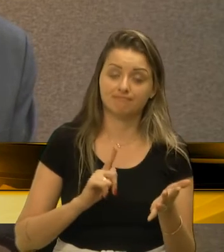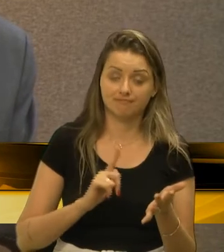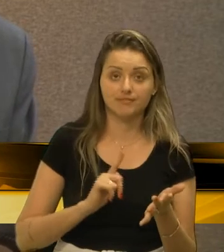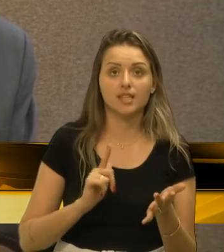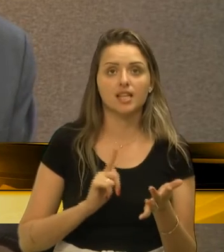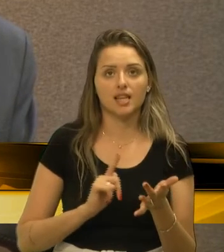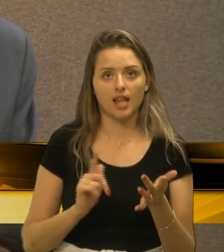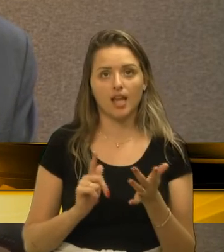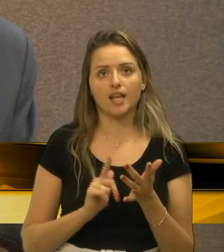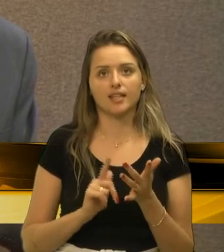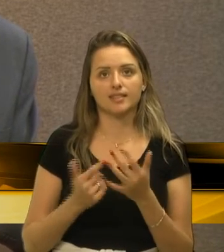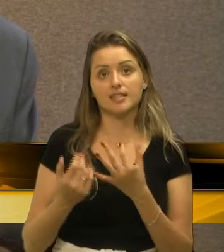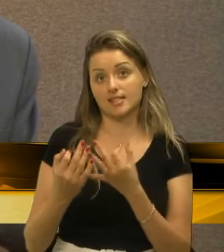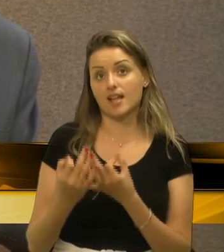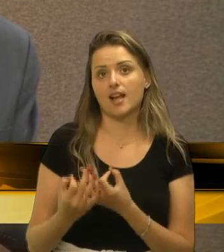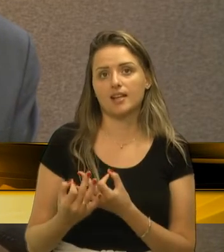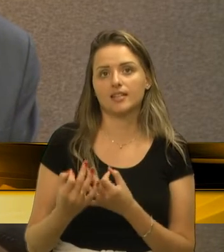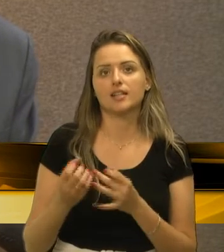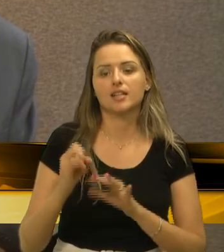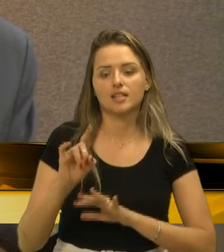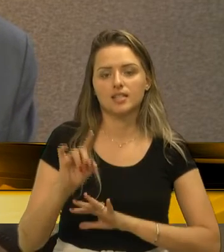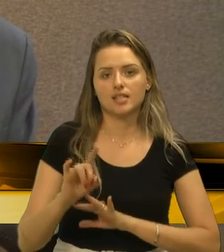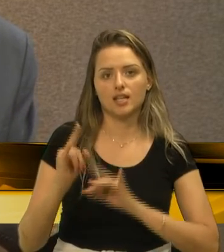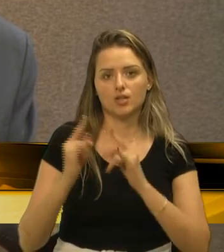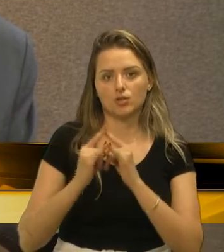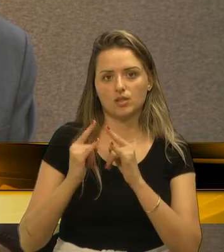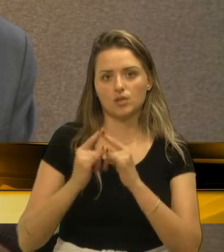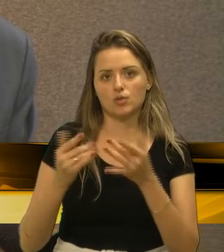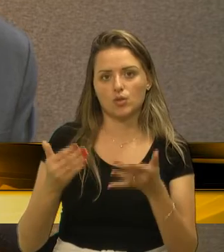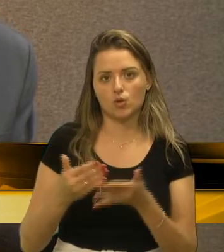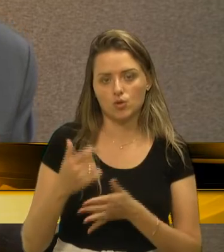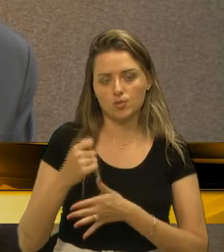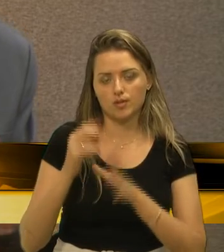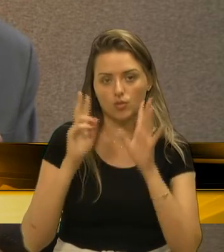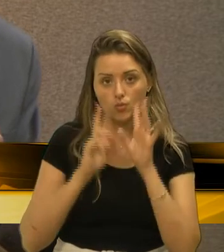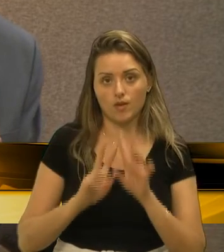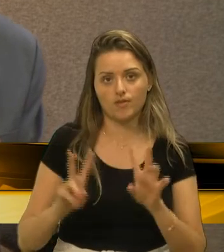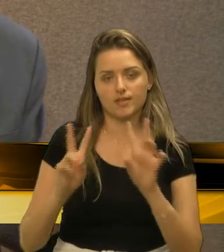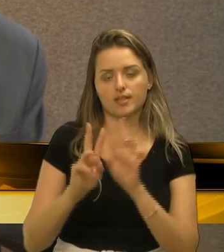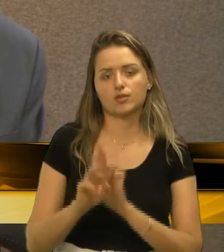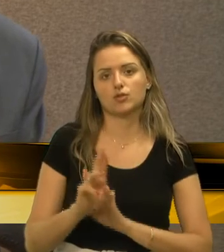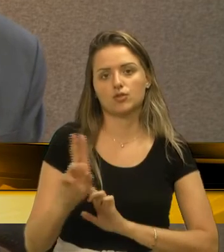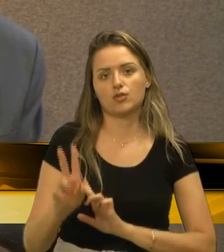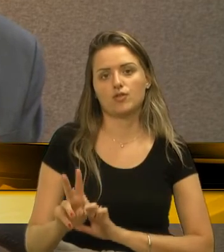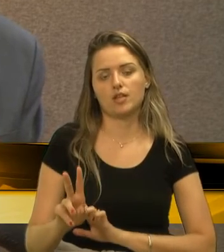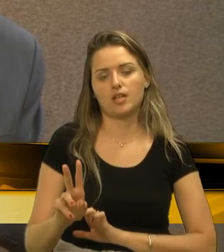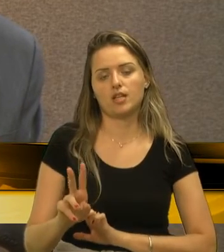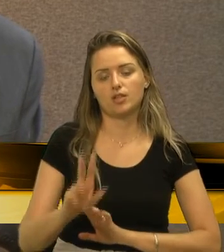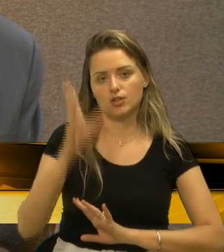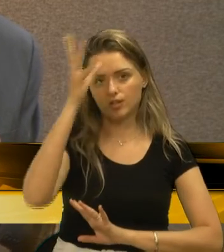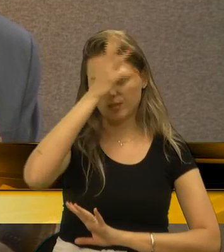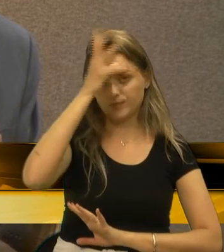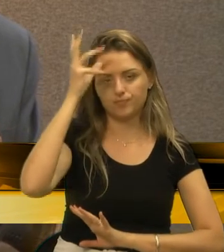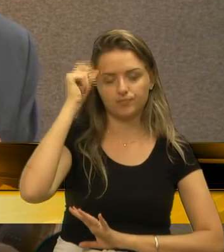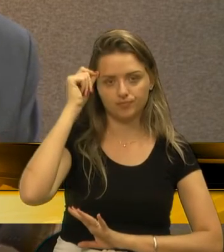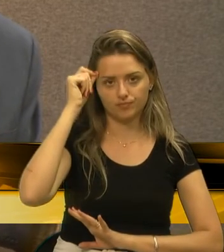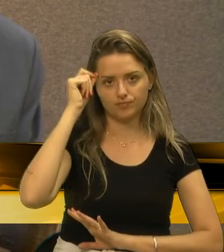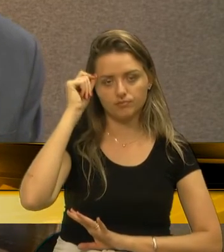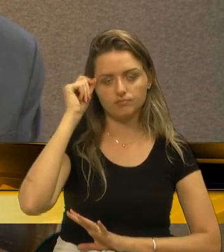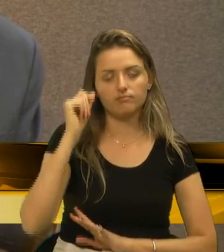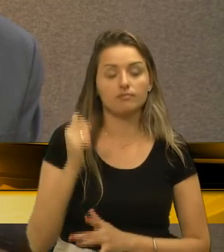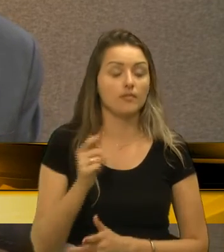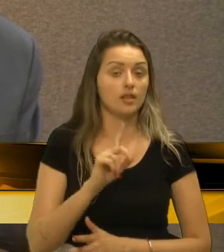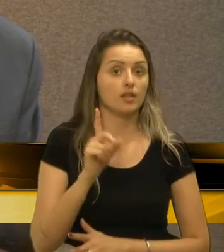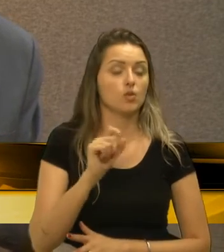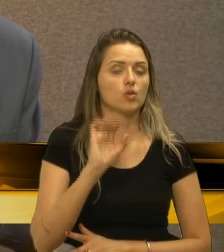méritos do mundo. E se é uma instituição que hoje precisaria um olhar diferenciado do poder executivo, não o que